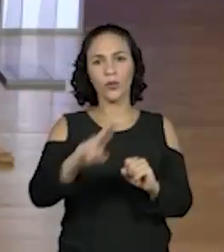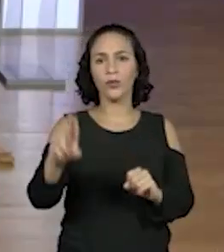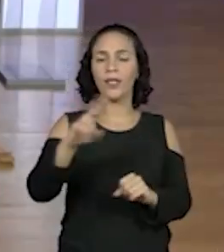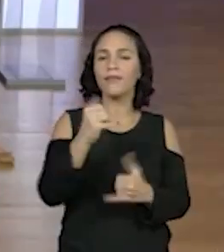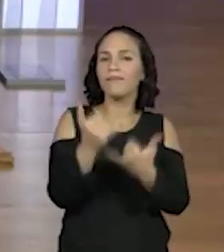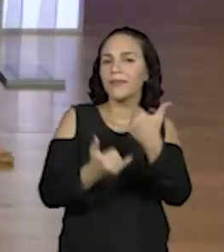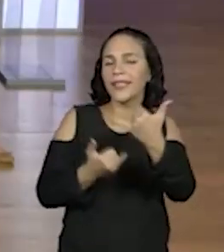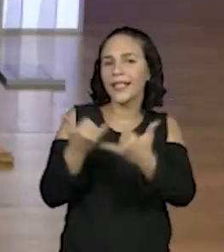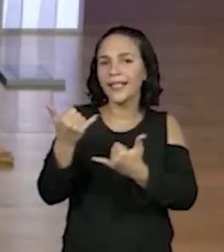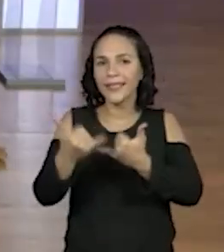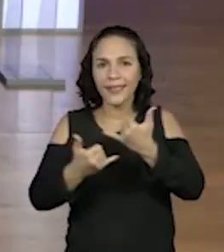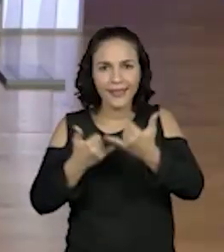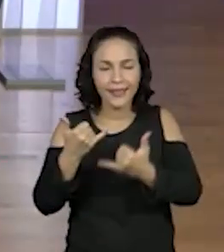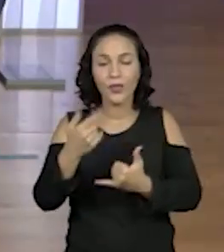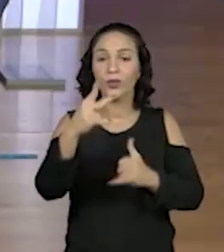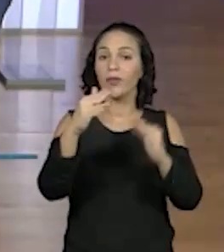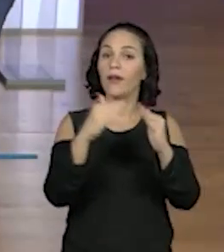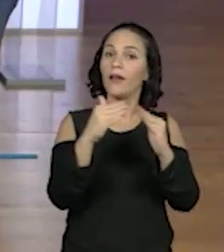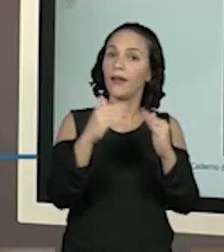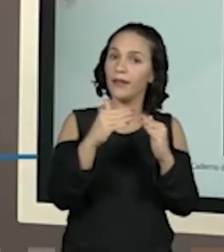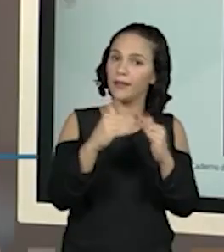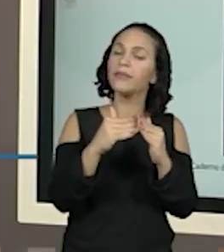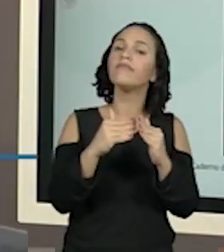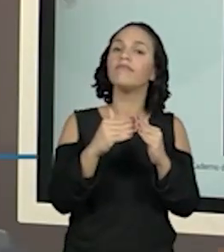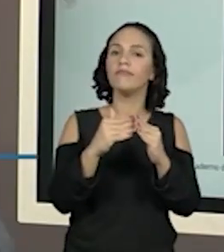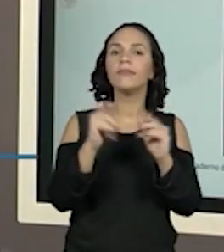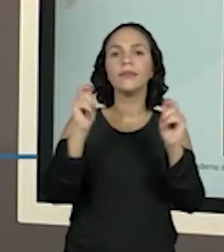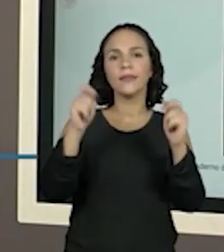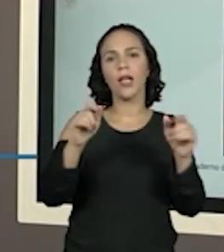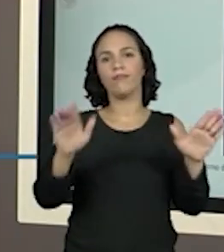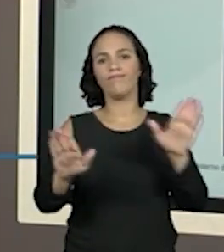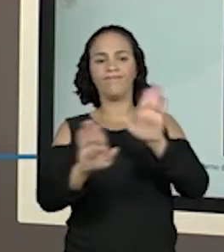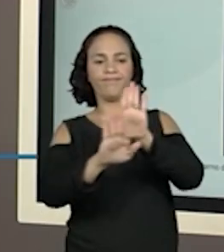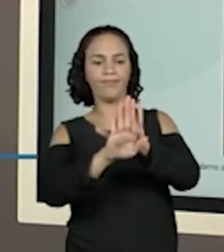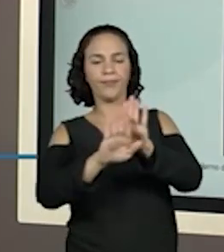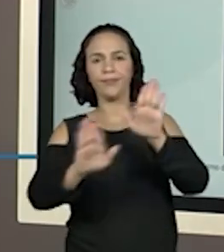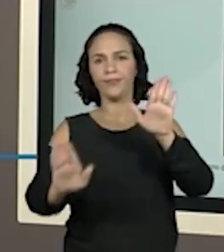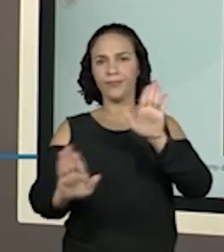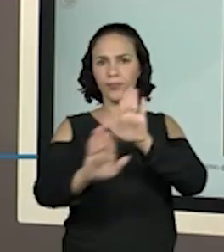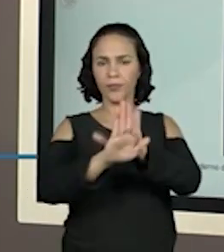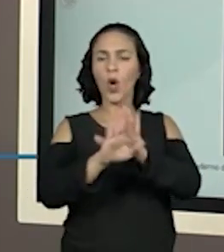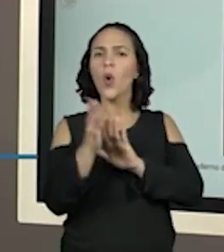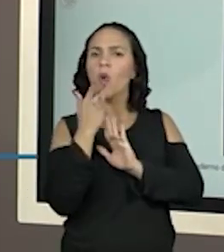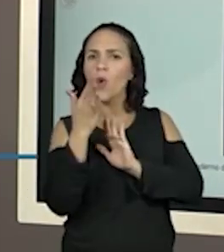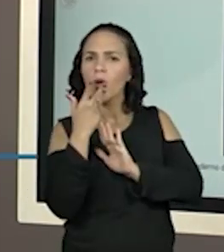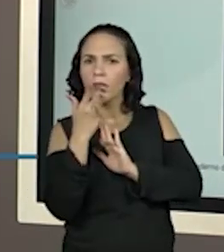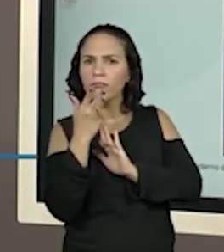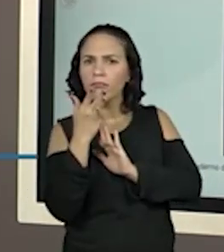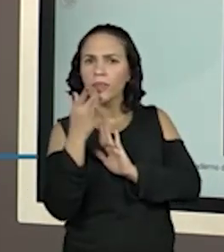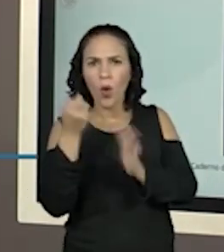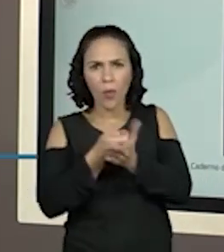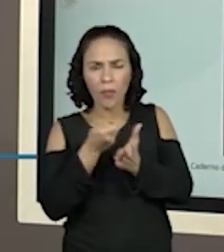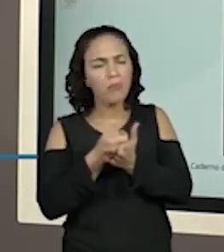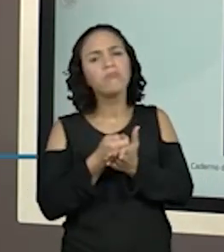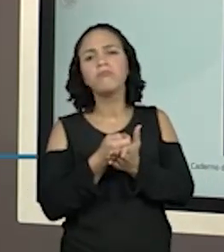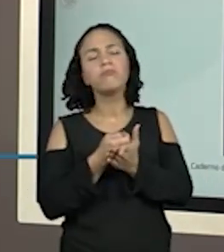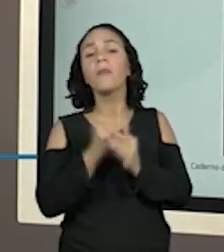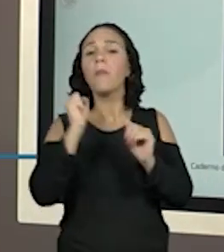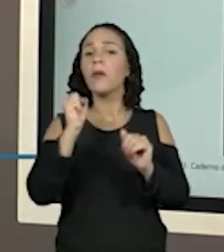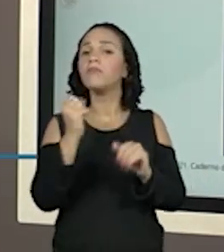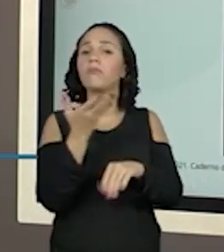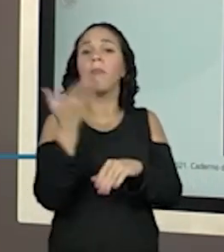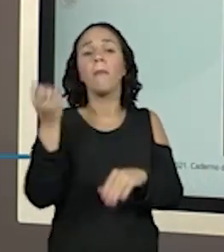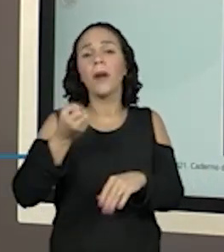brincar aí, né, na sua casa também, usando as fichas. Não precisa nem ser colorida, dá pra pintar depois que ela estiver ali